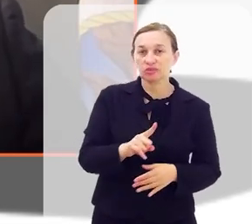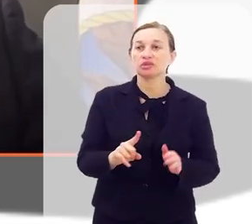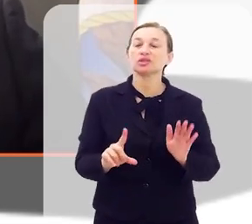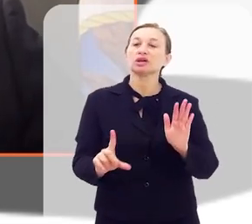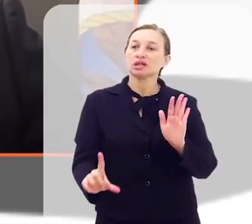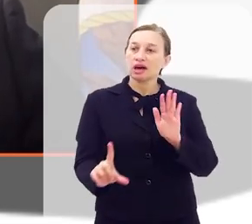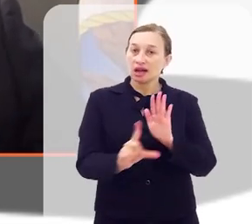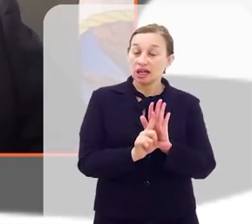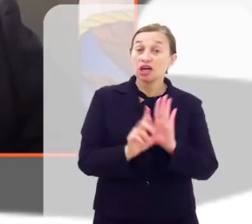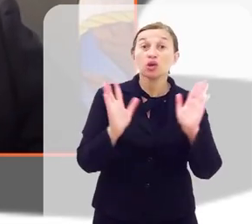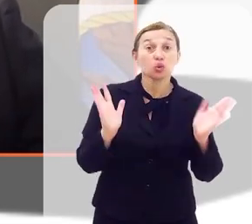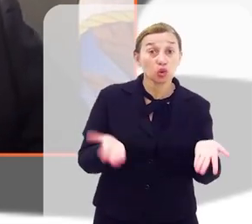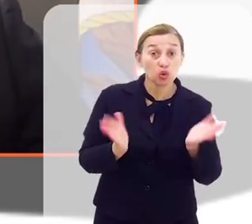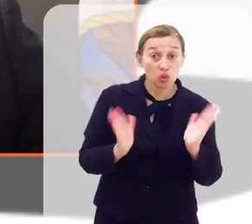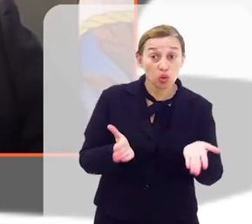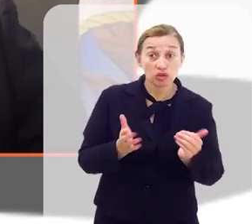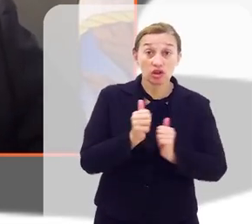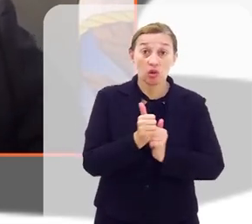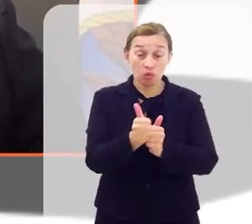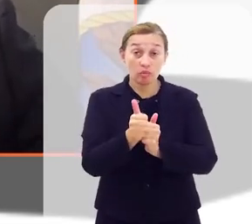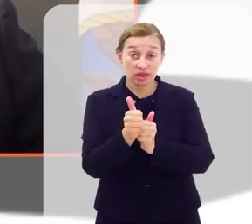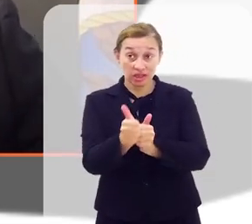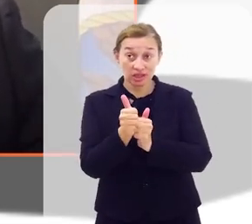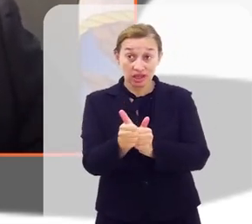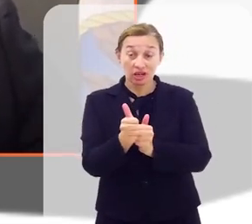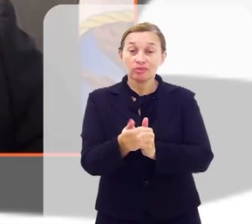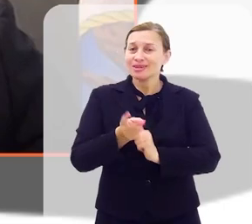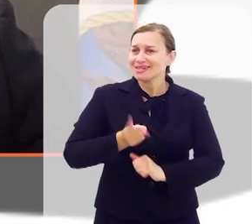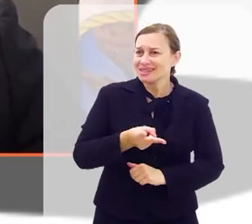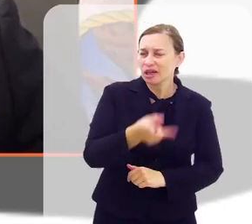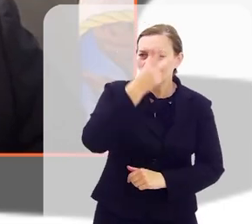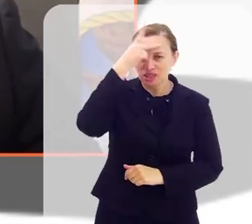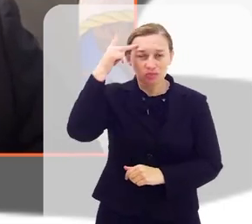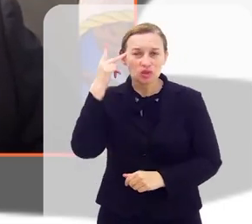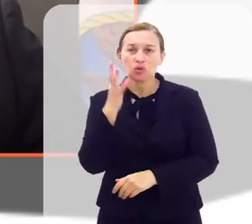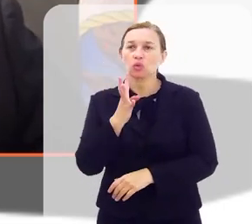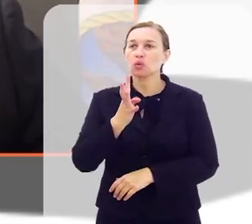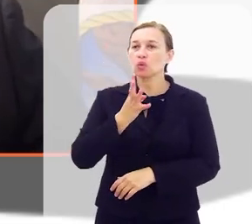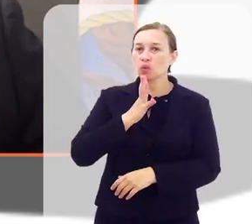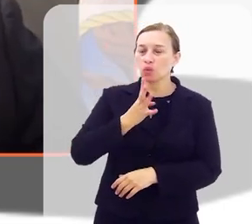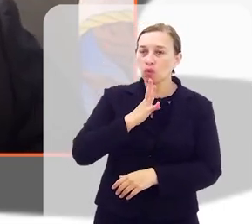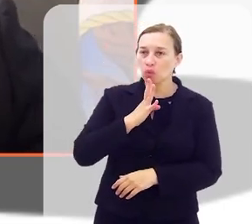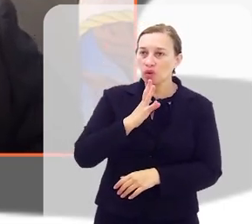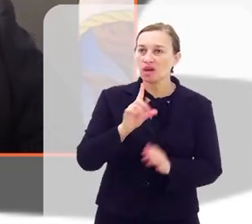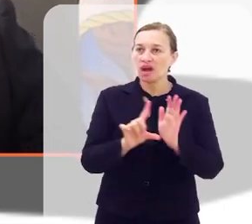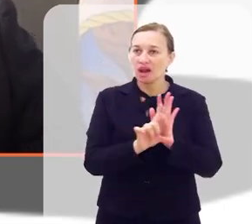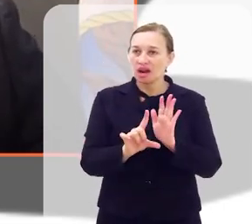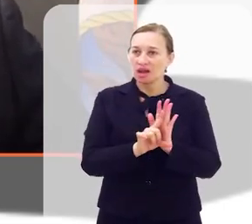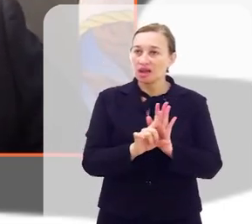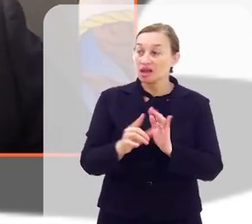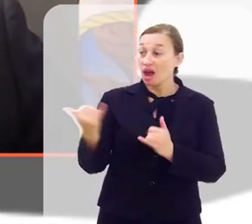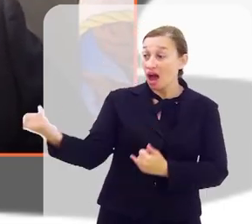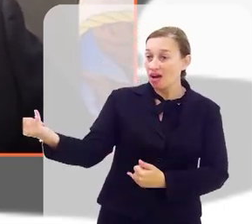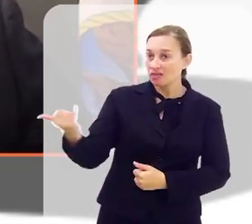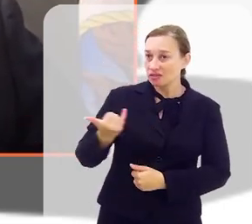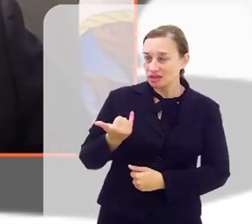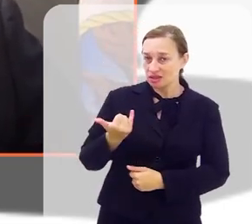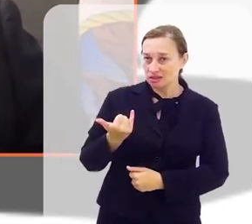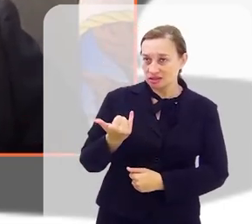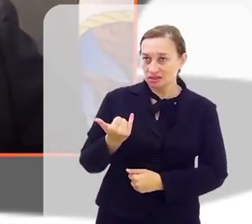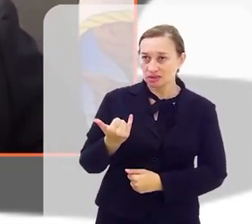essa lei, que hoje nós acompanhamos de perto, sempre as pessoas que têm o conhecimento dela, faz chegar o nosso